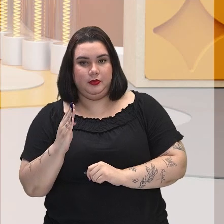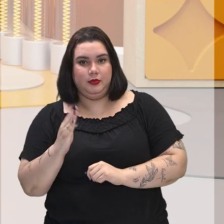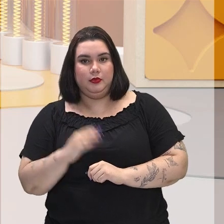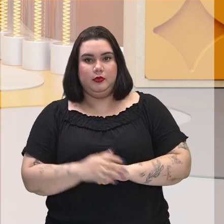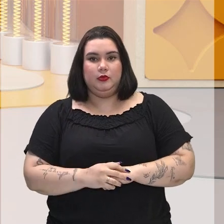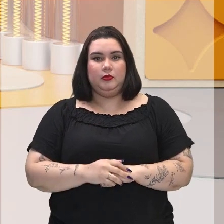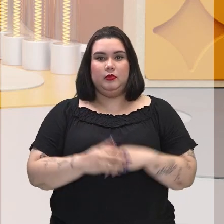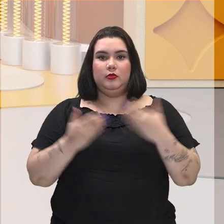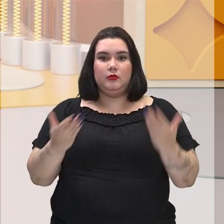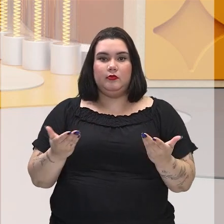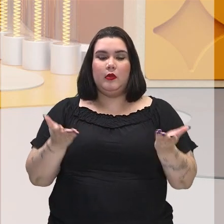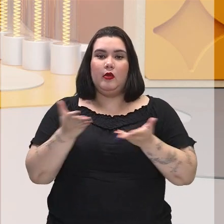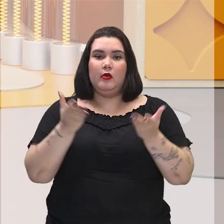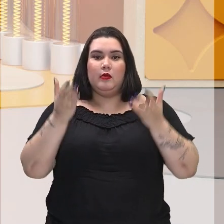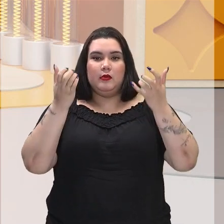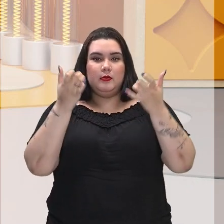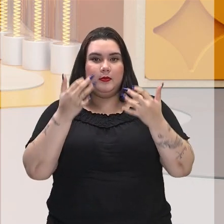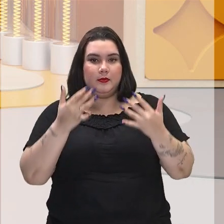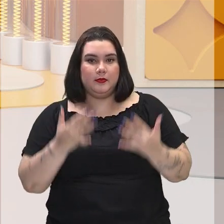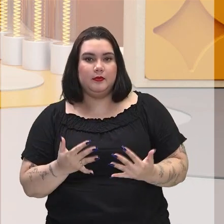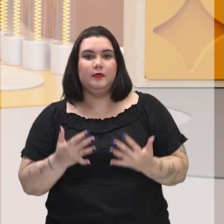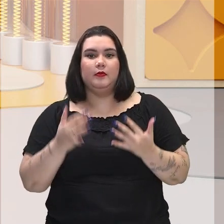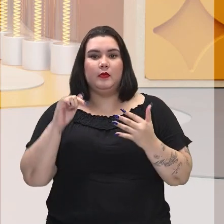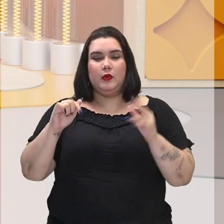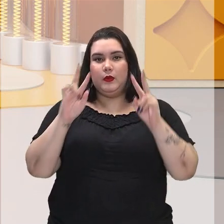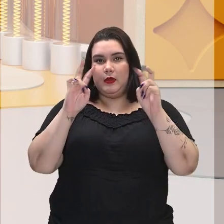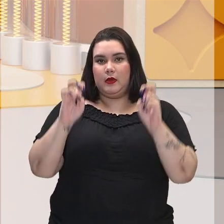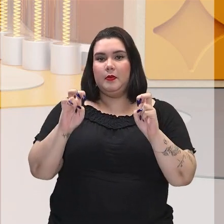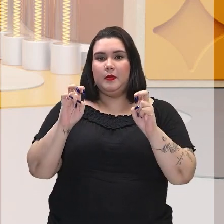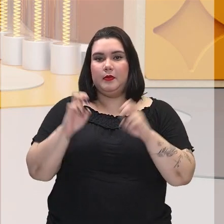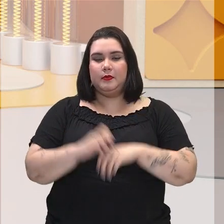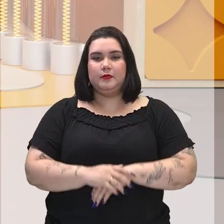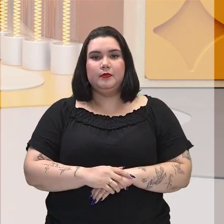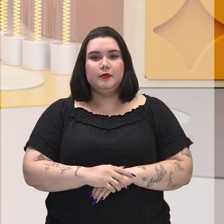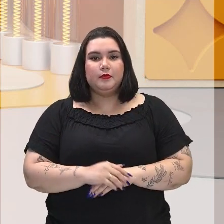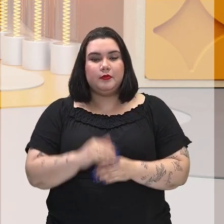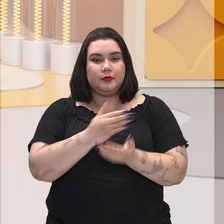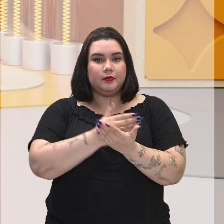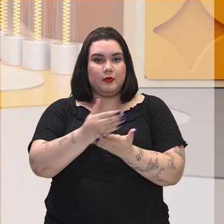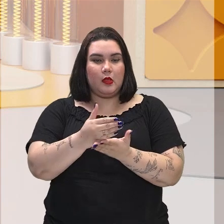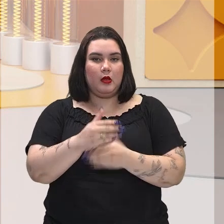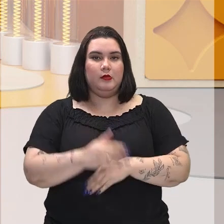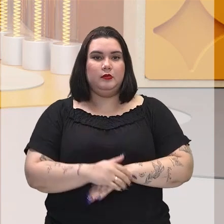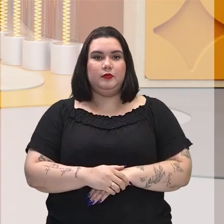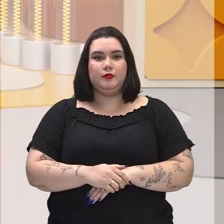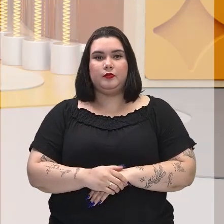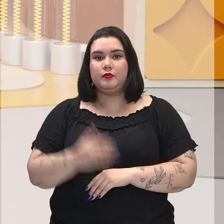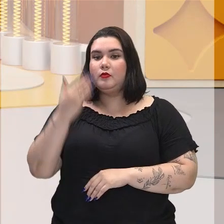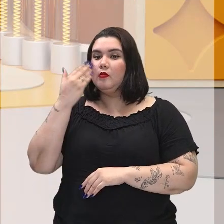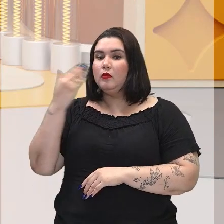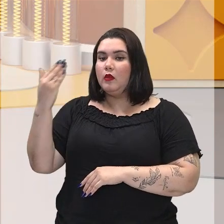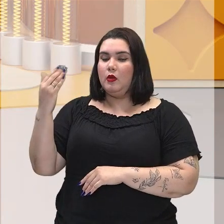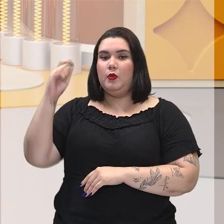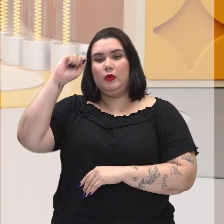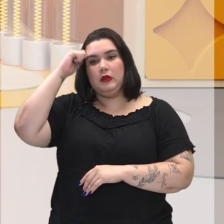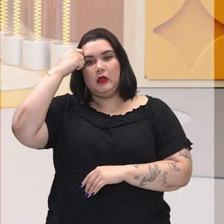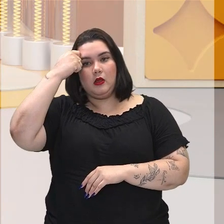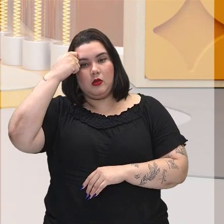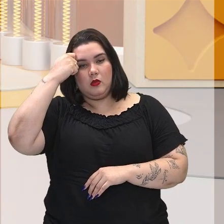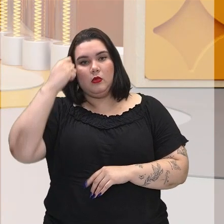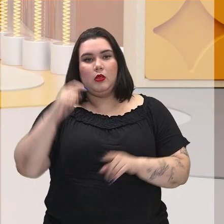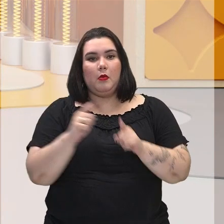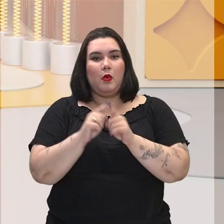vamos falar sobre algumas questões dessa temática. Então, vamos lá. Os negros e a tutela dos egressos da